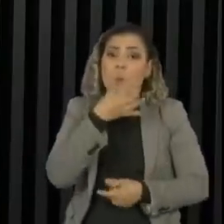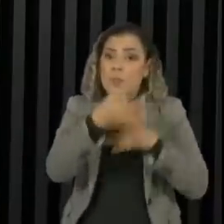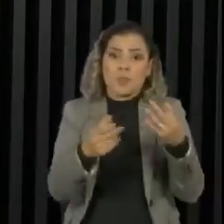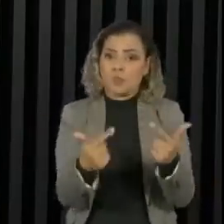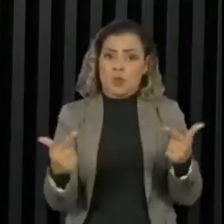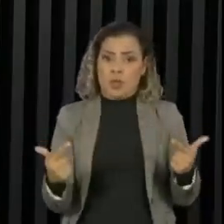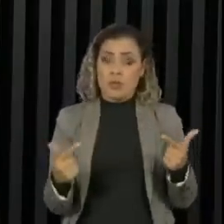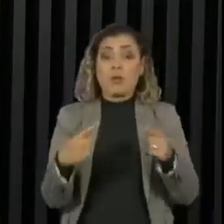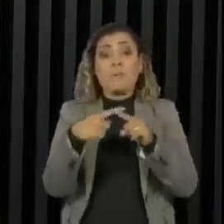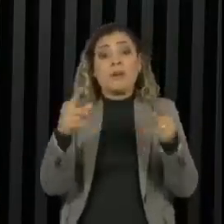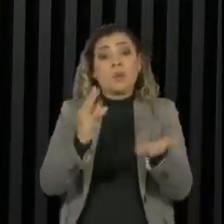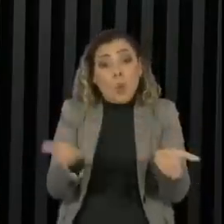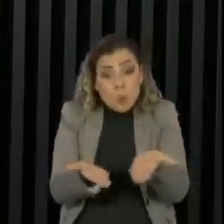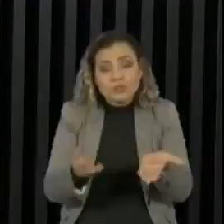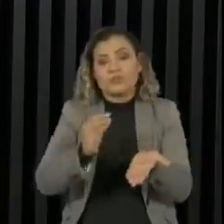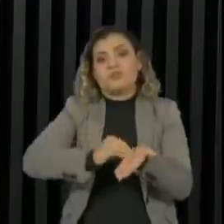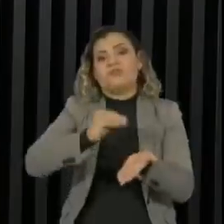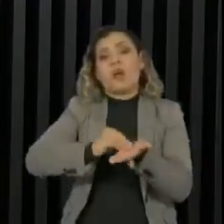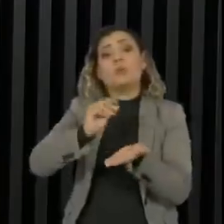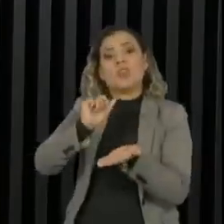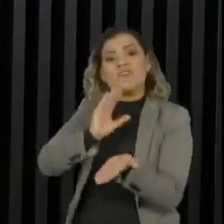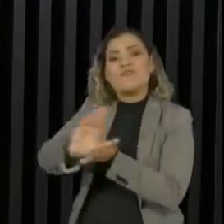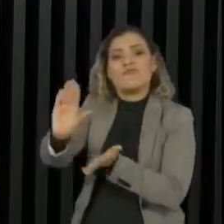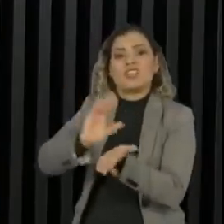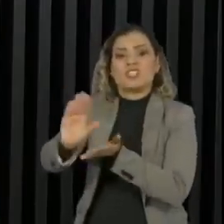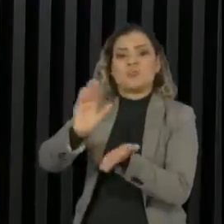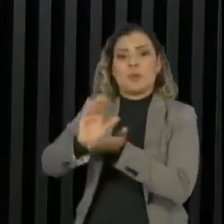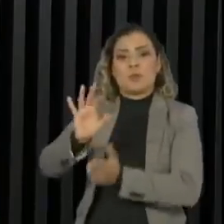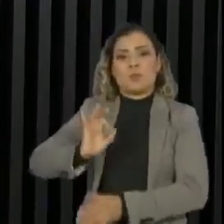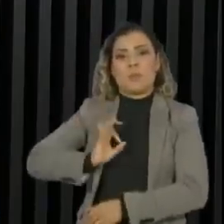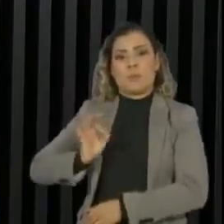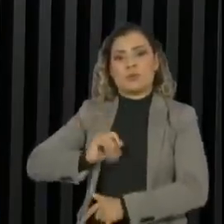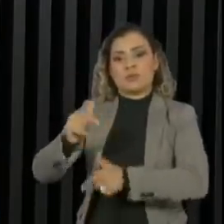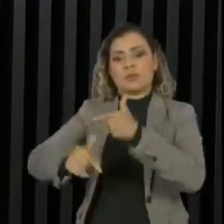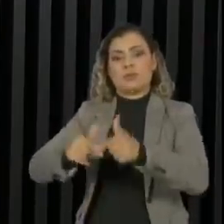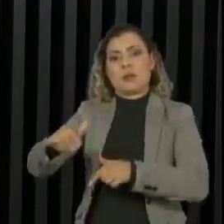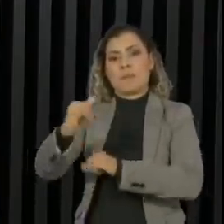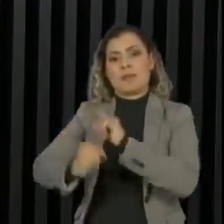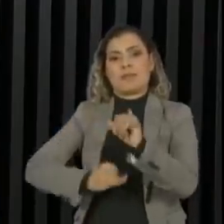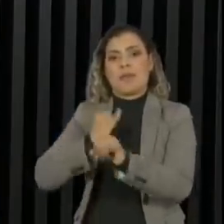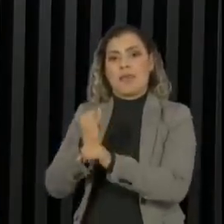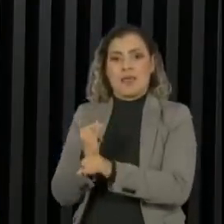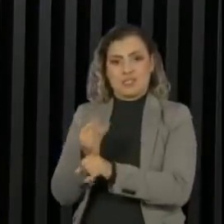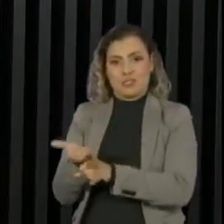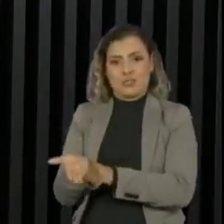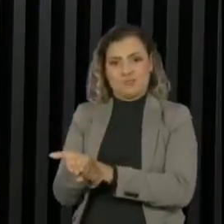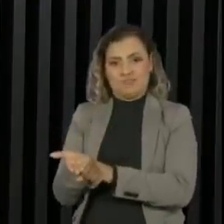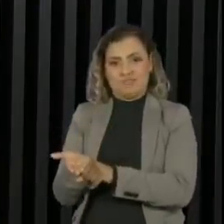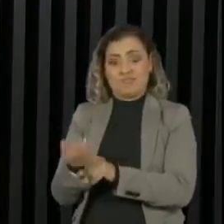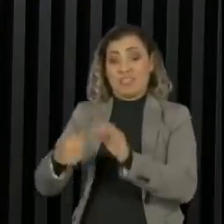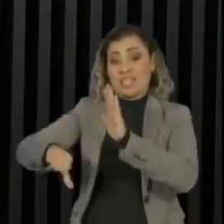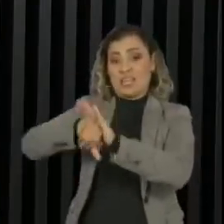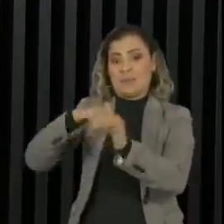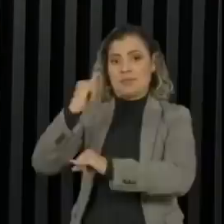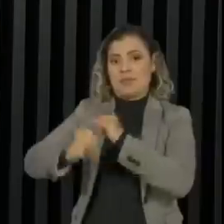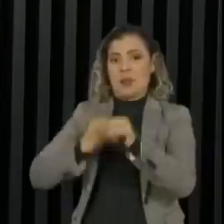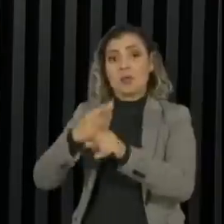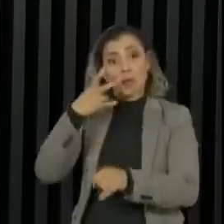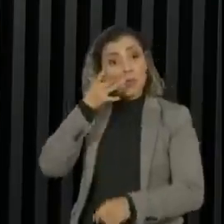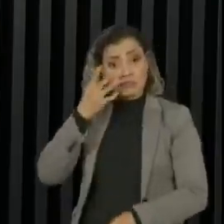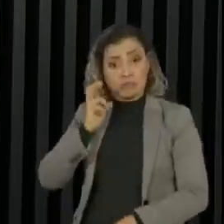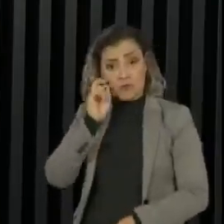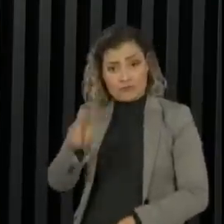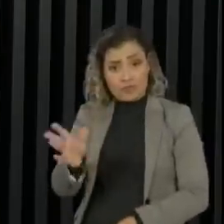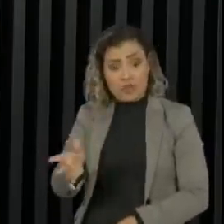errada, uma falta de investimento muito grande para a polícia que trabalha no combate a crimes virtuais. Eu pude ver isso de perto